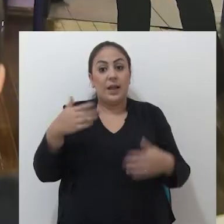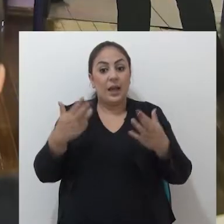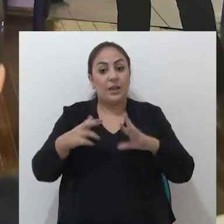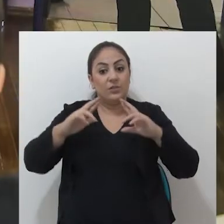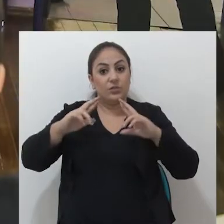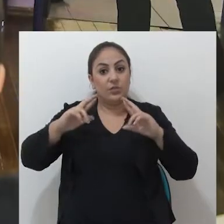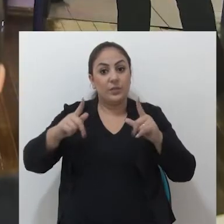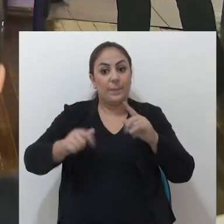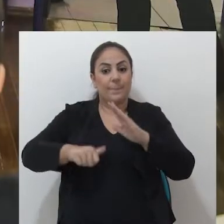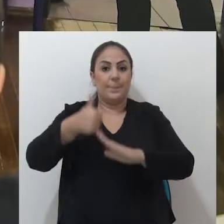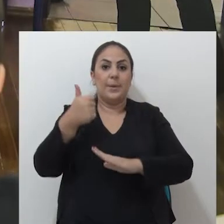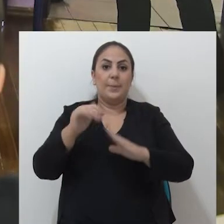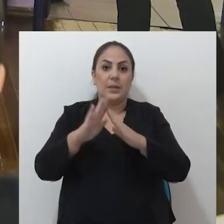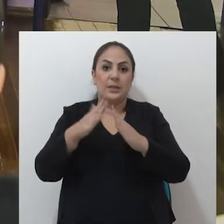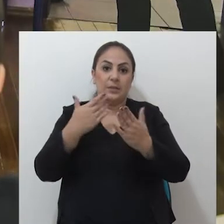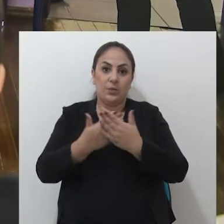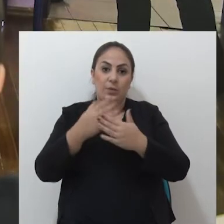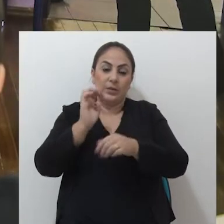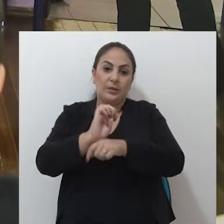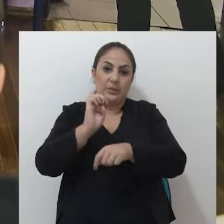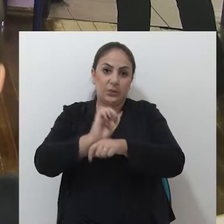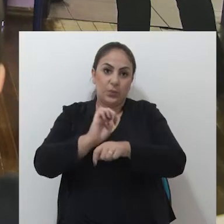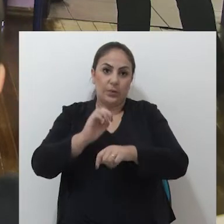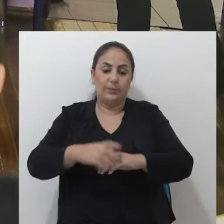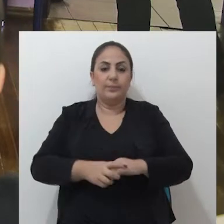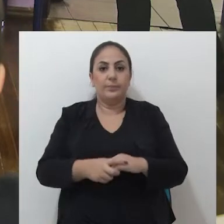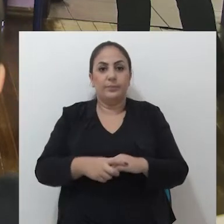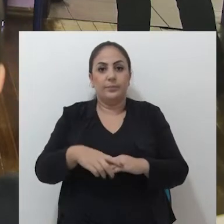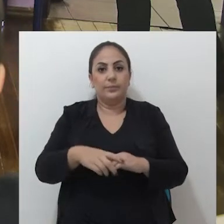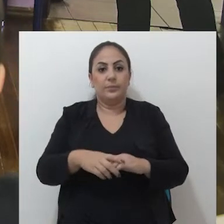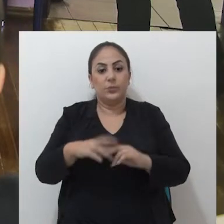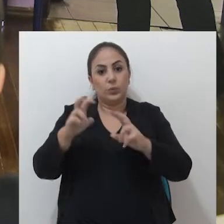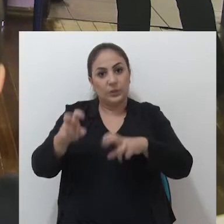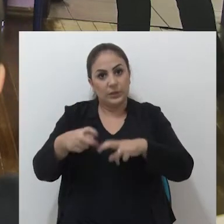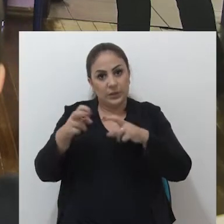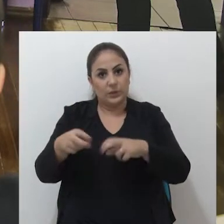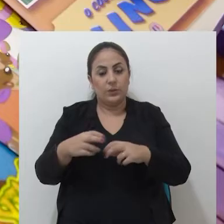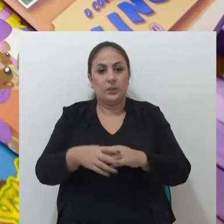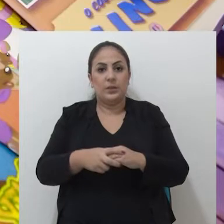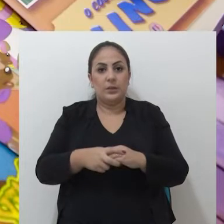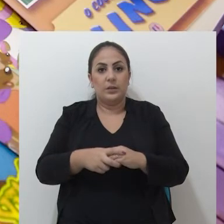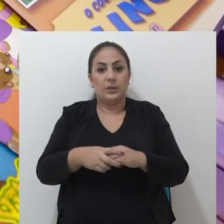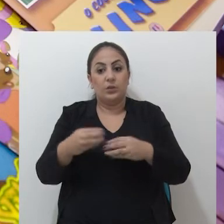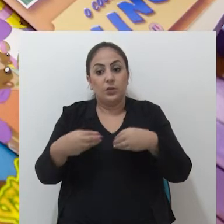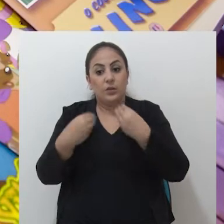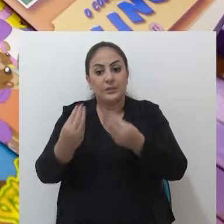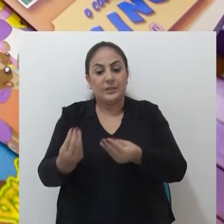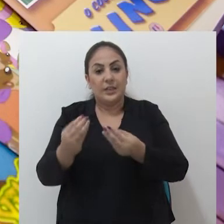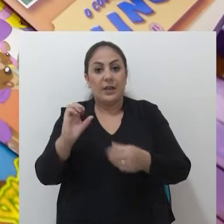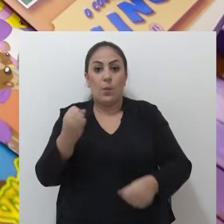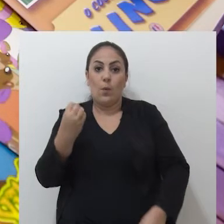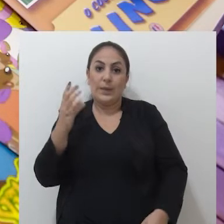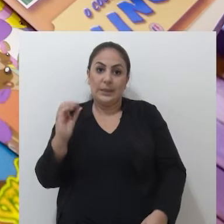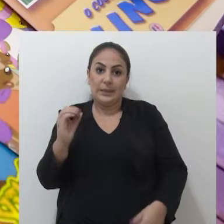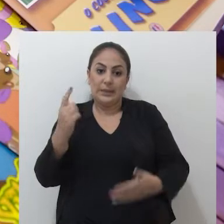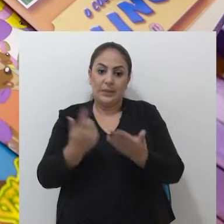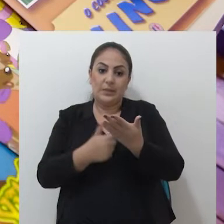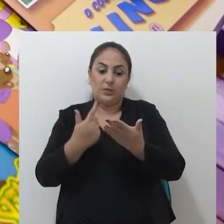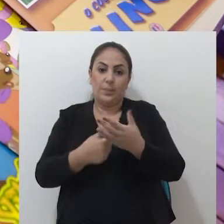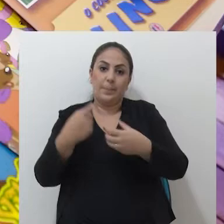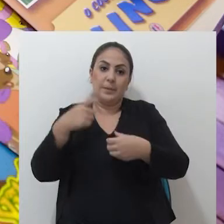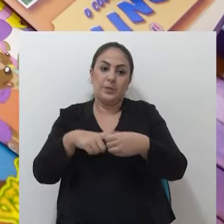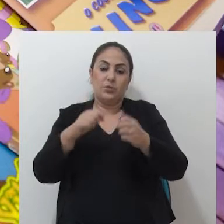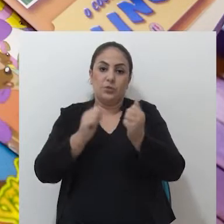Essa é uma edição diferente, foi a primeira escola estadual do interior. Entregamos lá 80